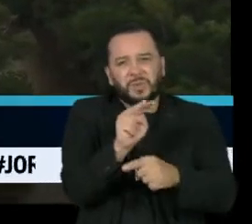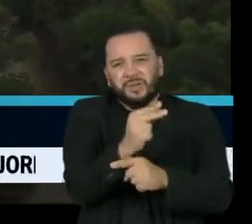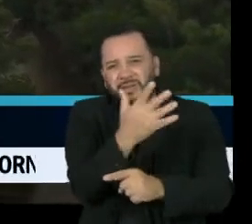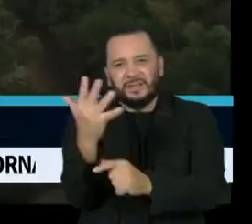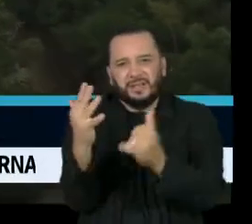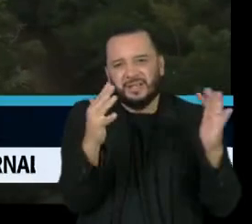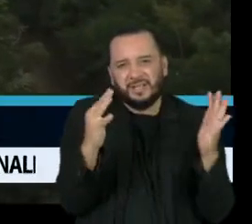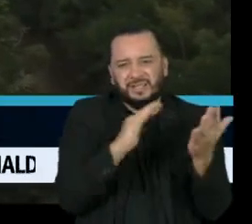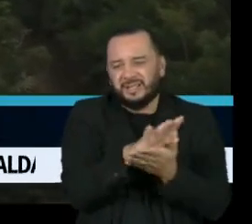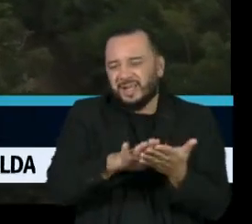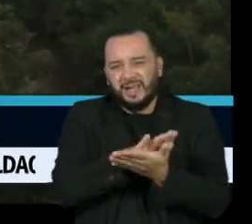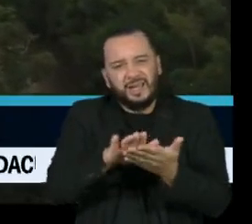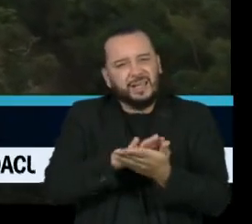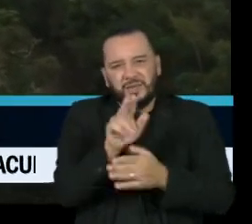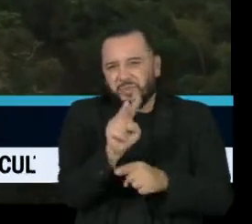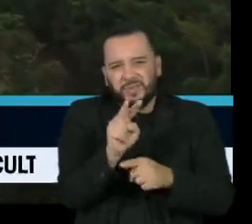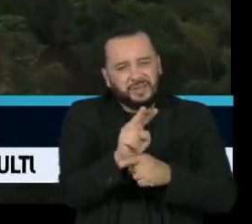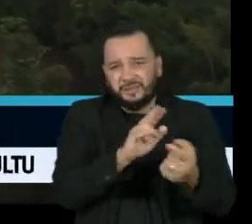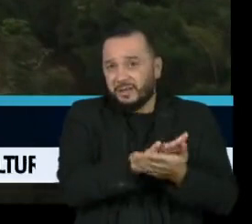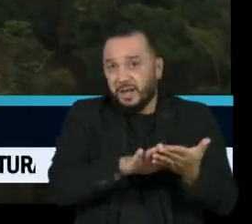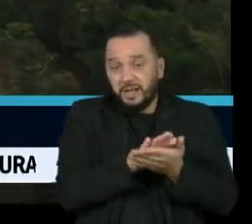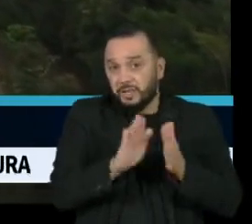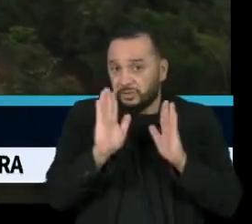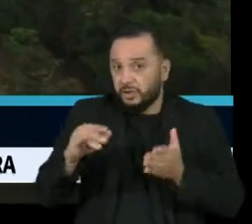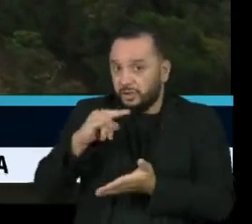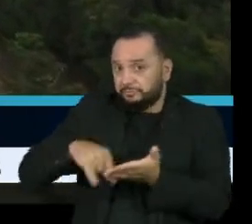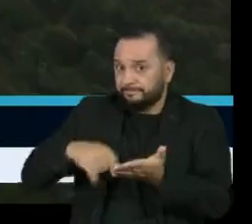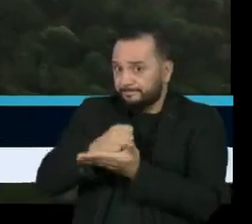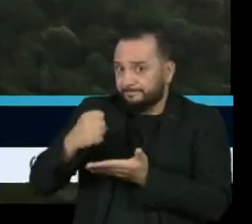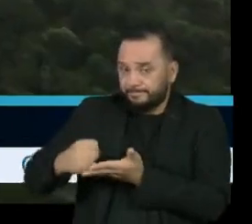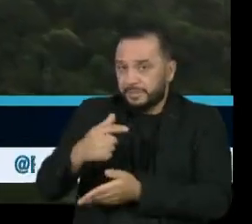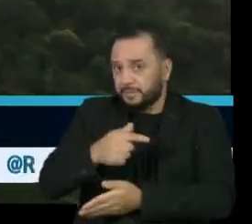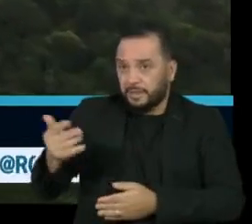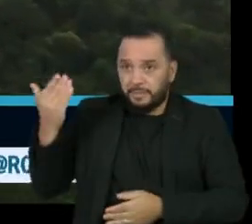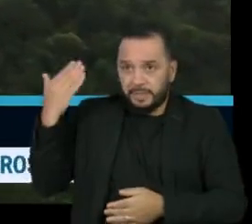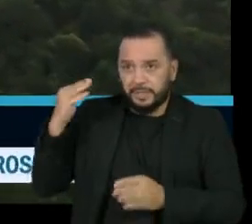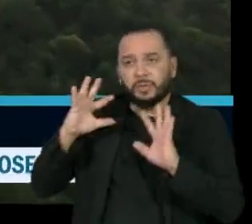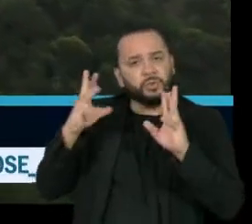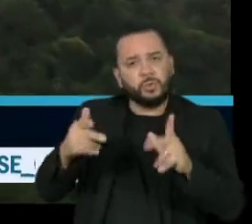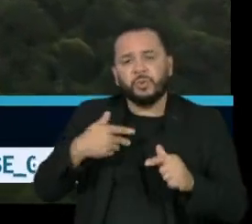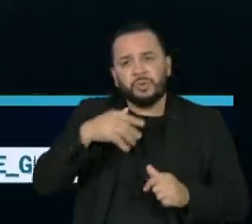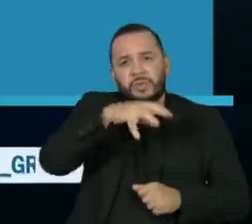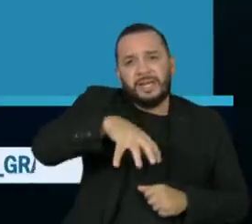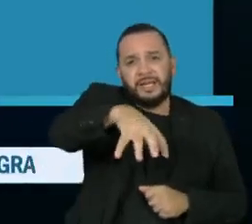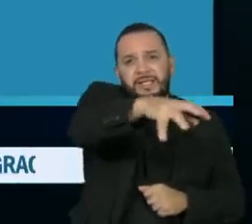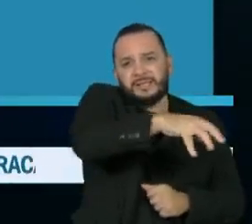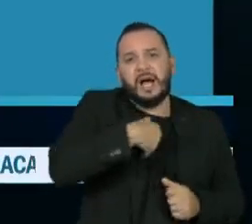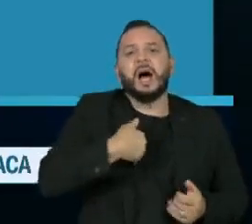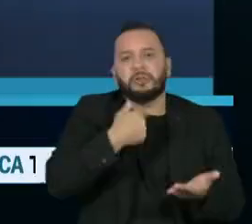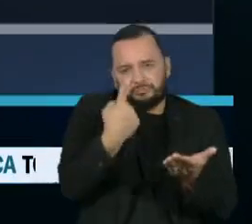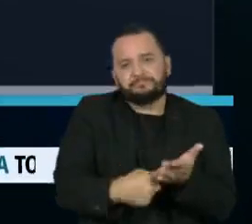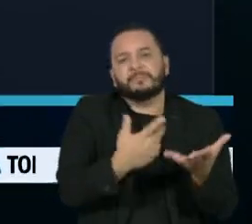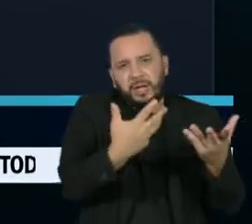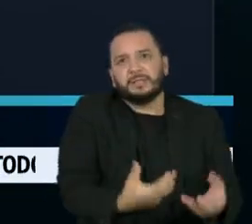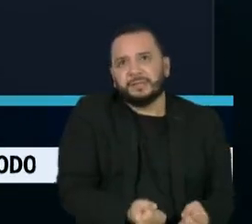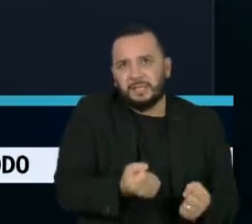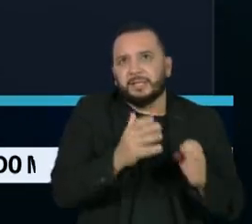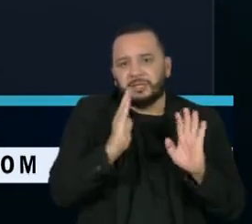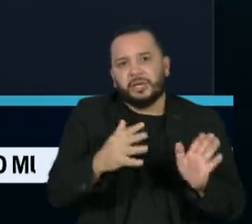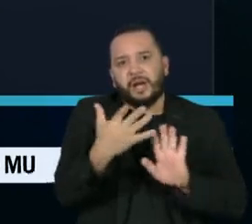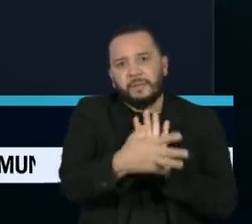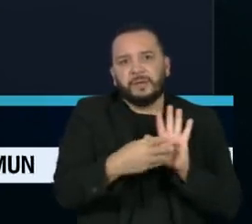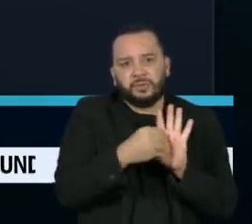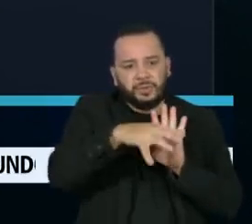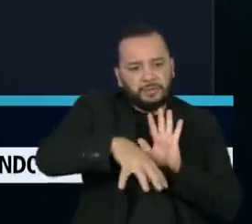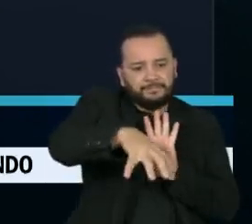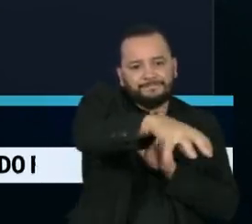memorando assinado durante o encontro na semana passada foi endossado por todos os estados dos 5 milhões de quilômetros quadrados da Amazônia